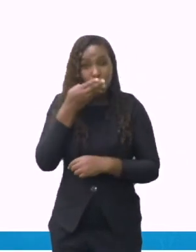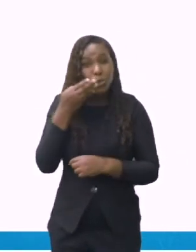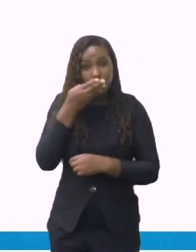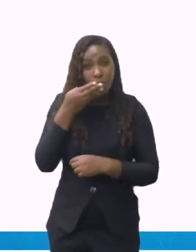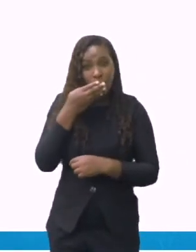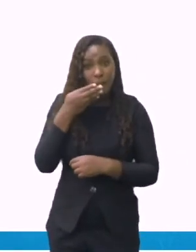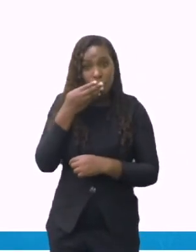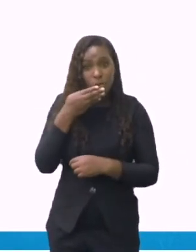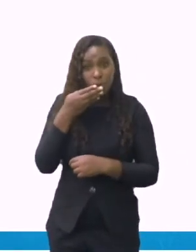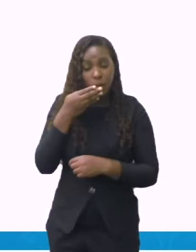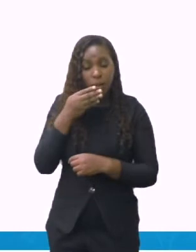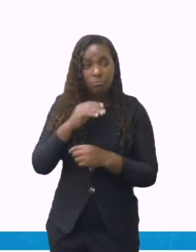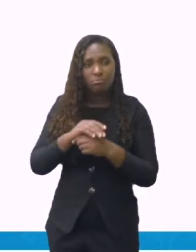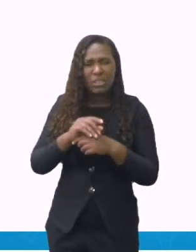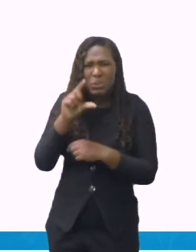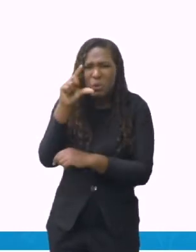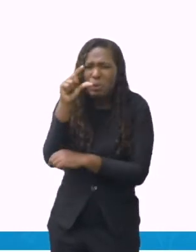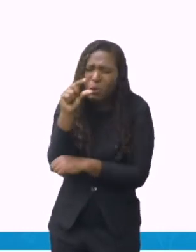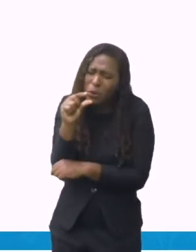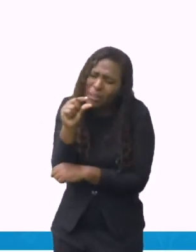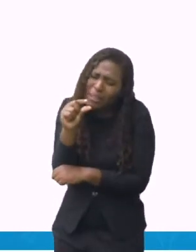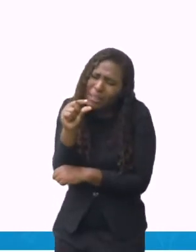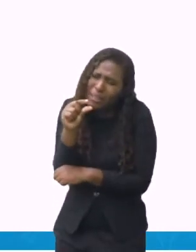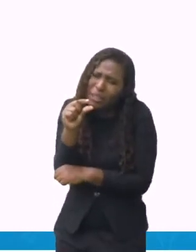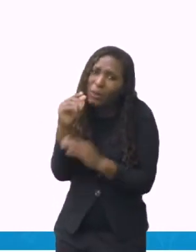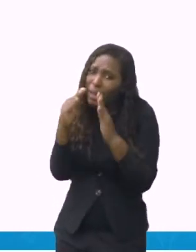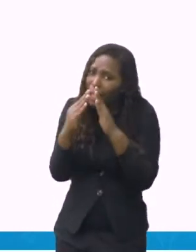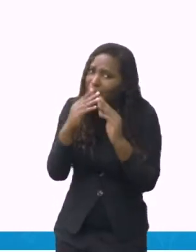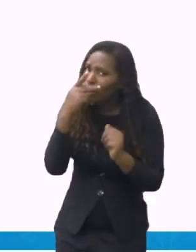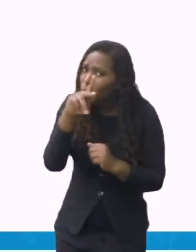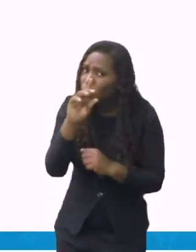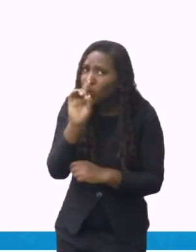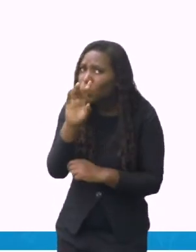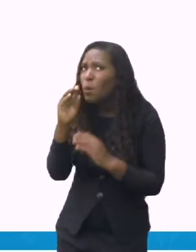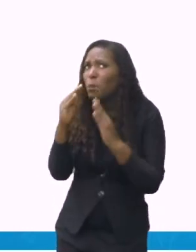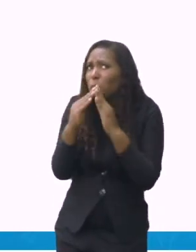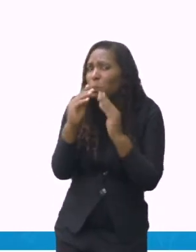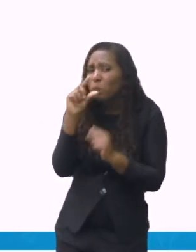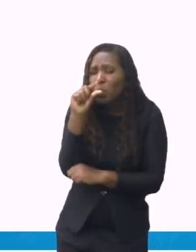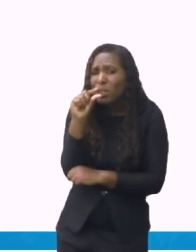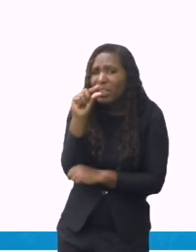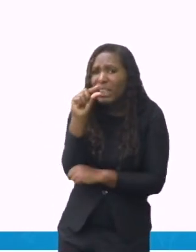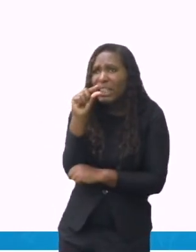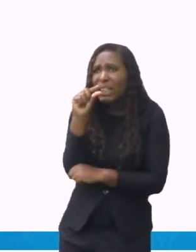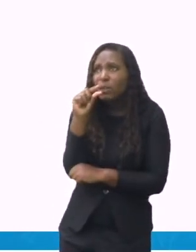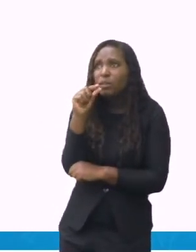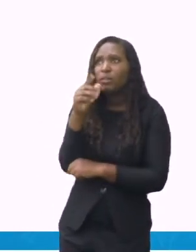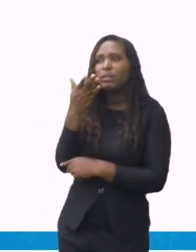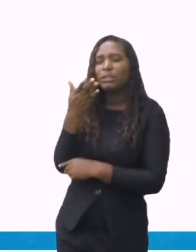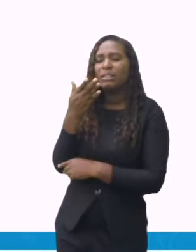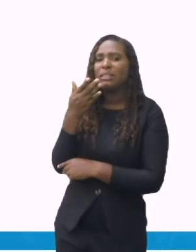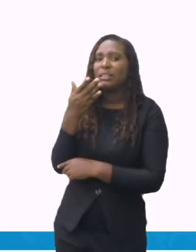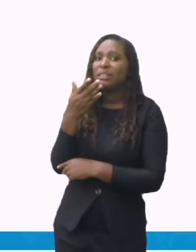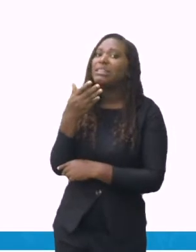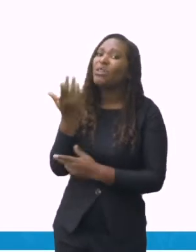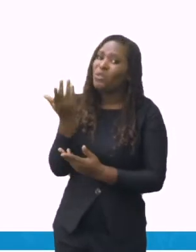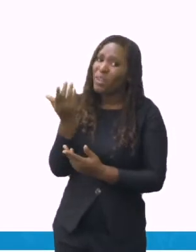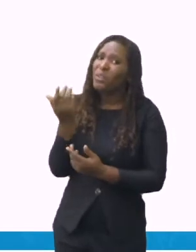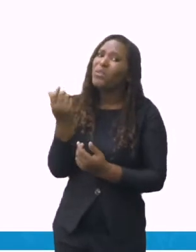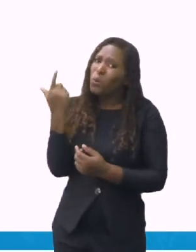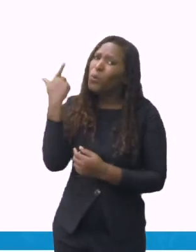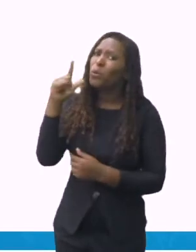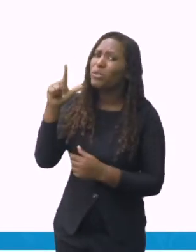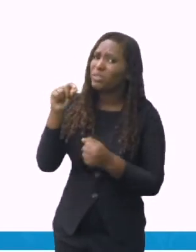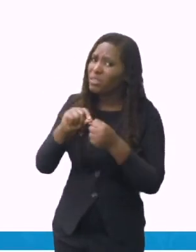Será que essa quantidade de açúcar vai ser suficiente para começar a sua receita? Então, por isso é importante ver.